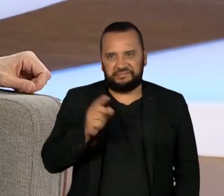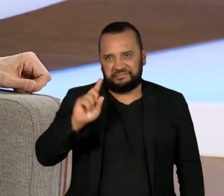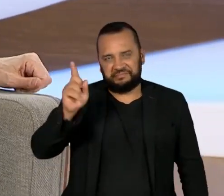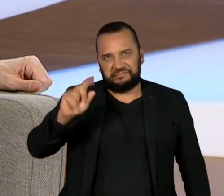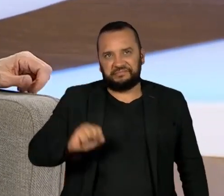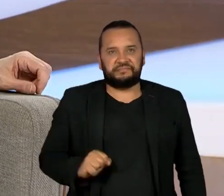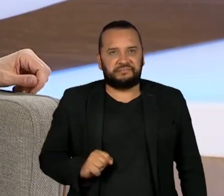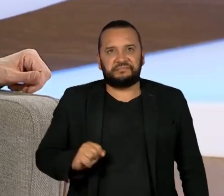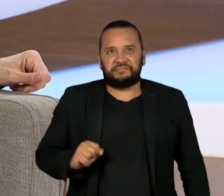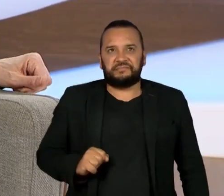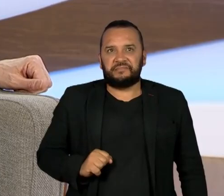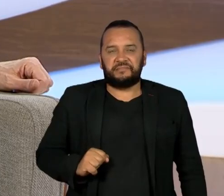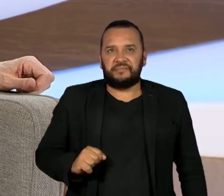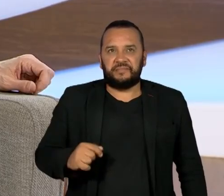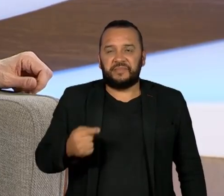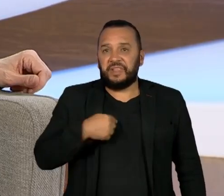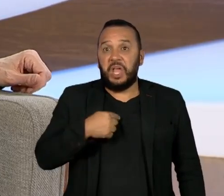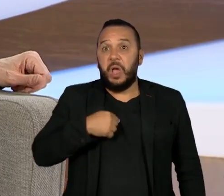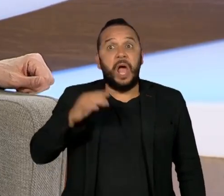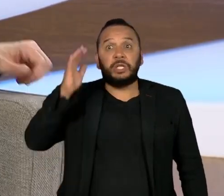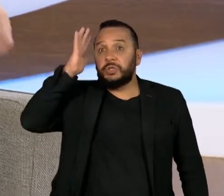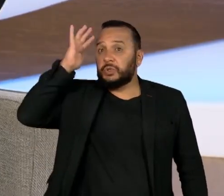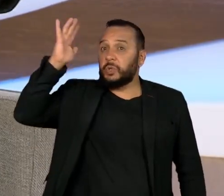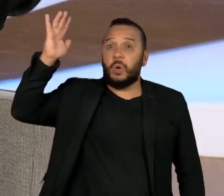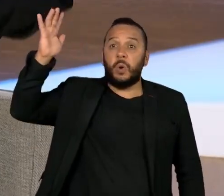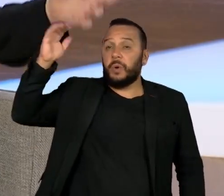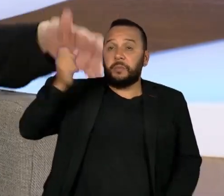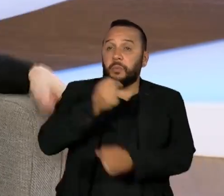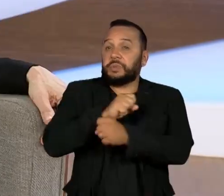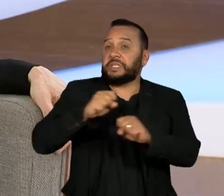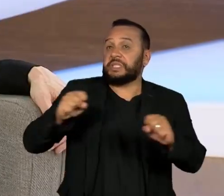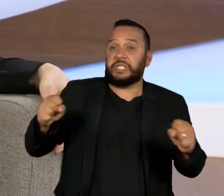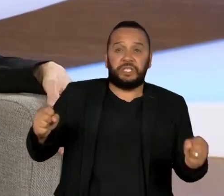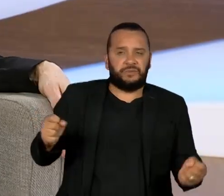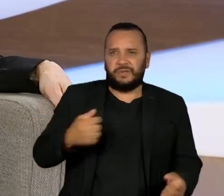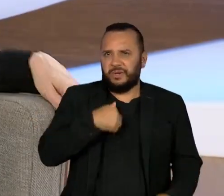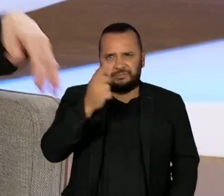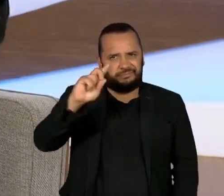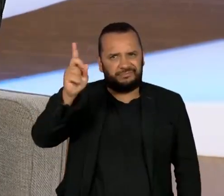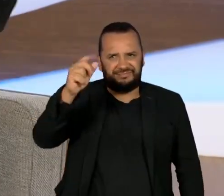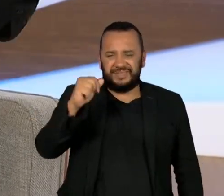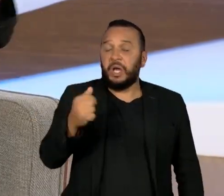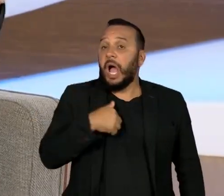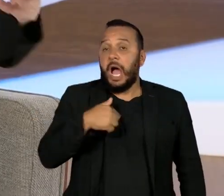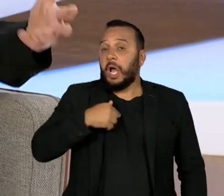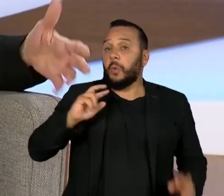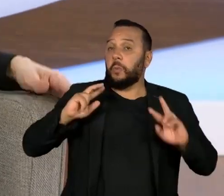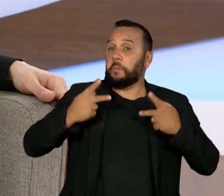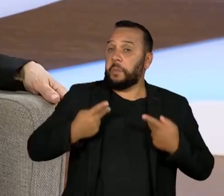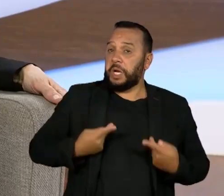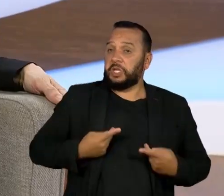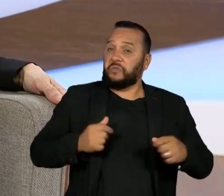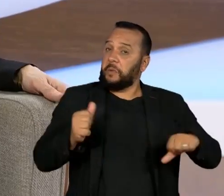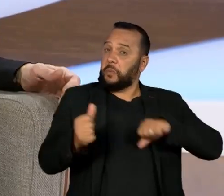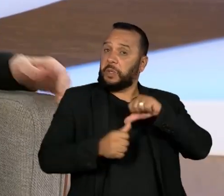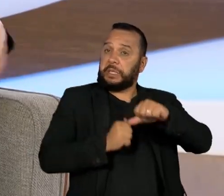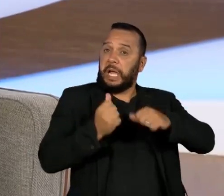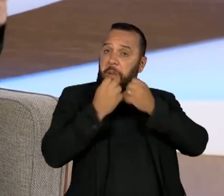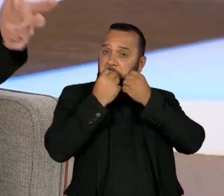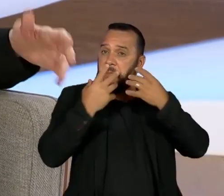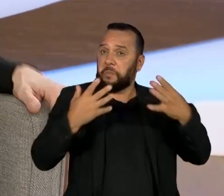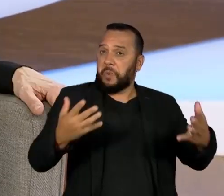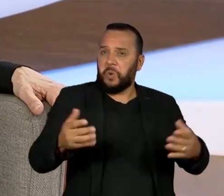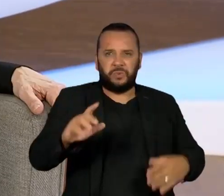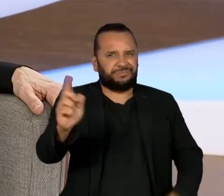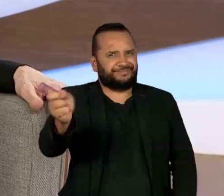tenho nenhum sentimento de utopia, de que a raça humana vai se resolver e que há solução simples. Para problemas